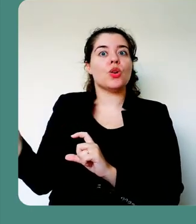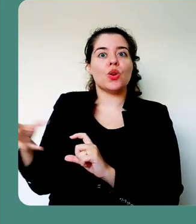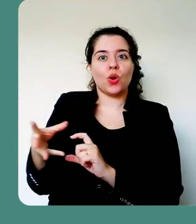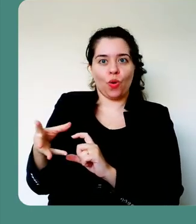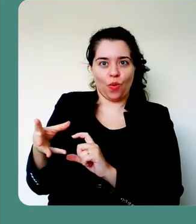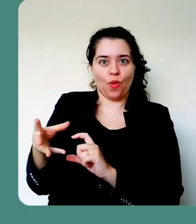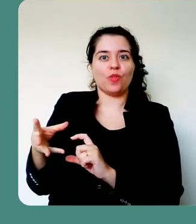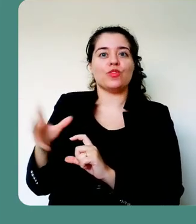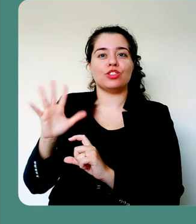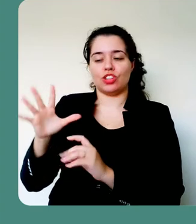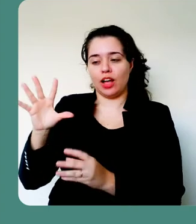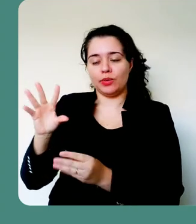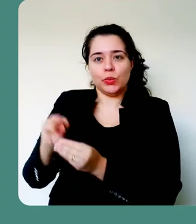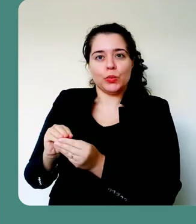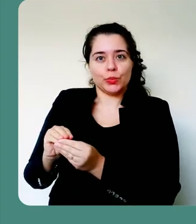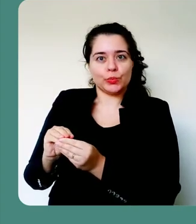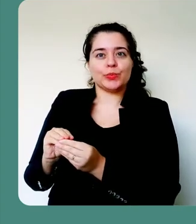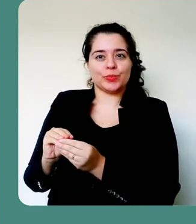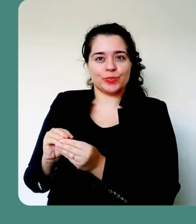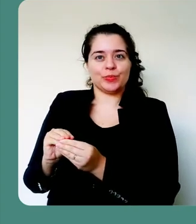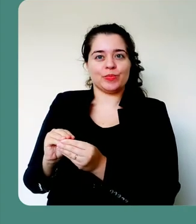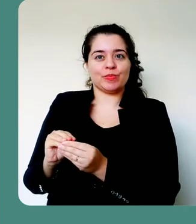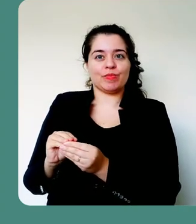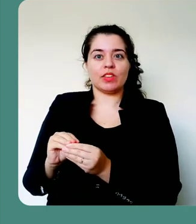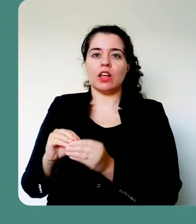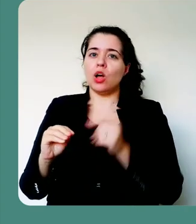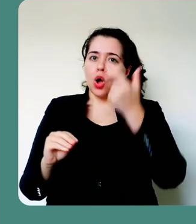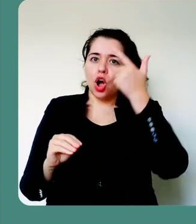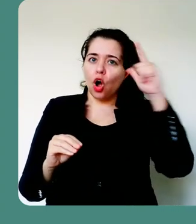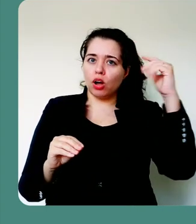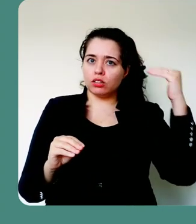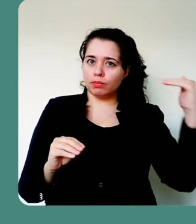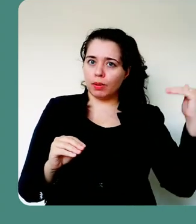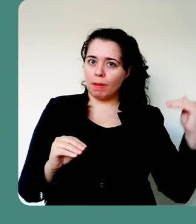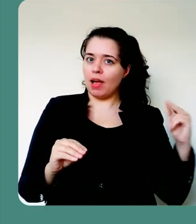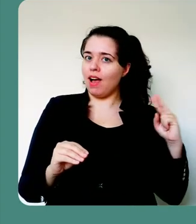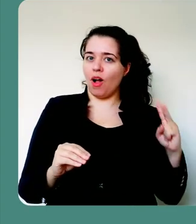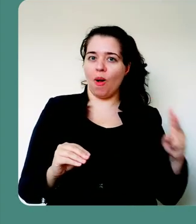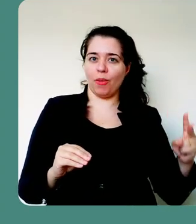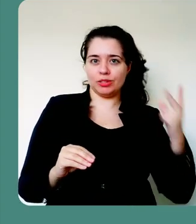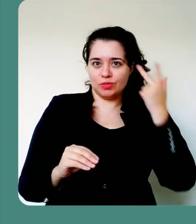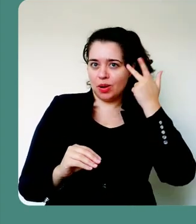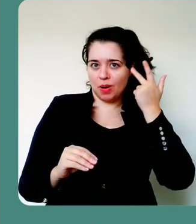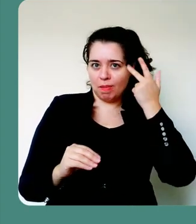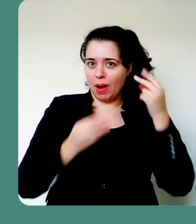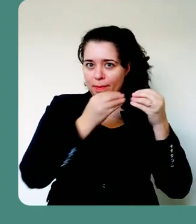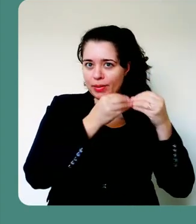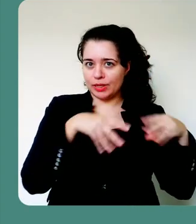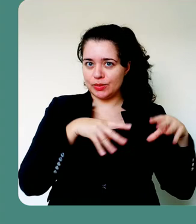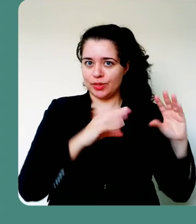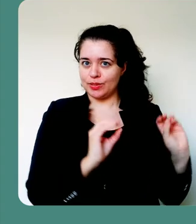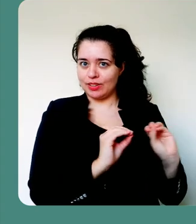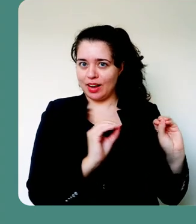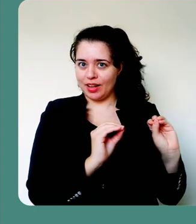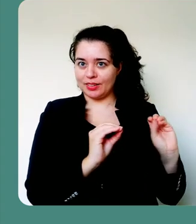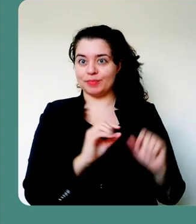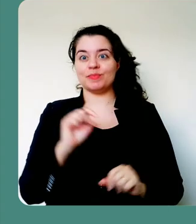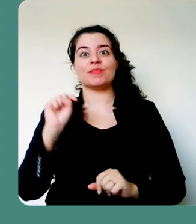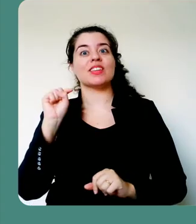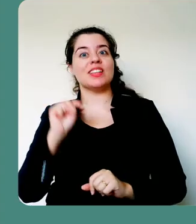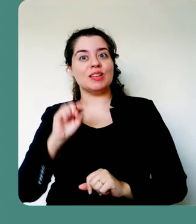esse slide, sem prejuízo para os demais. Então, é uma vantagem, que a gente consegue fazer correções,